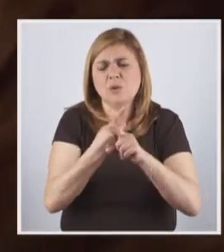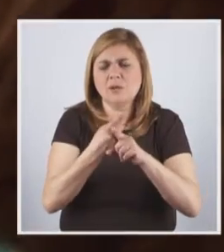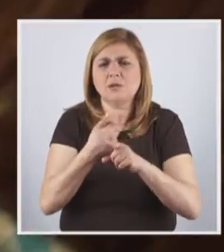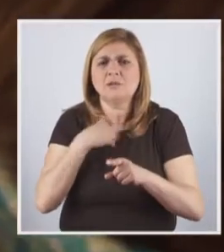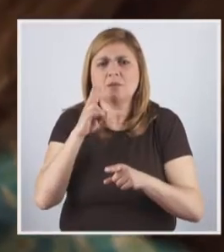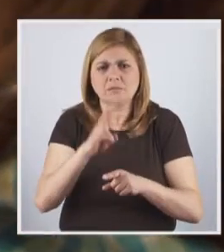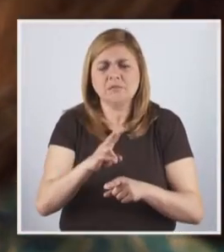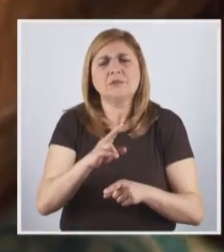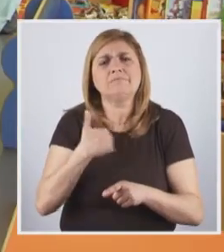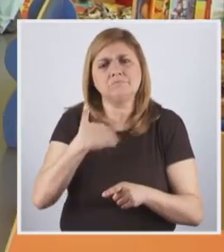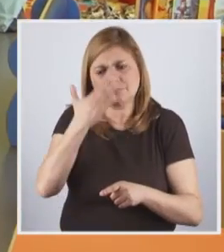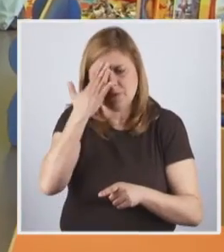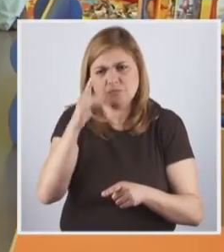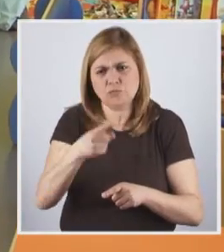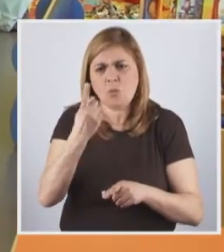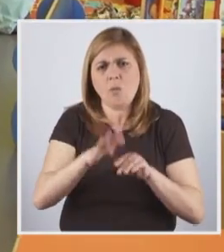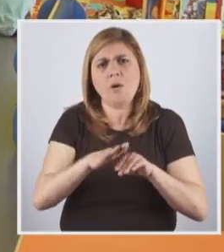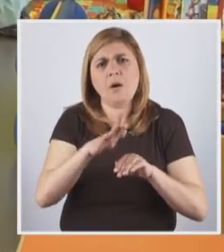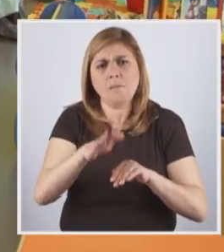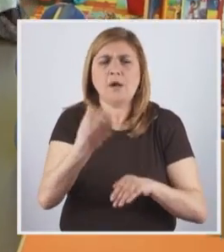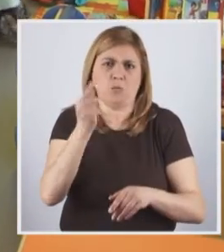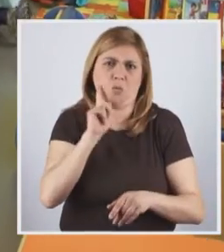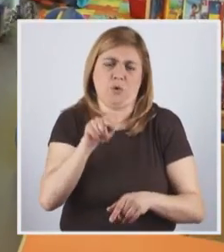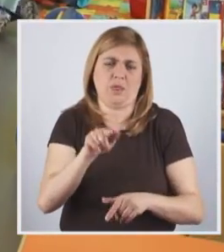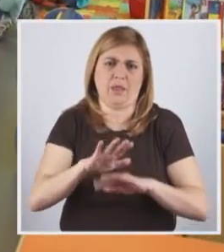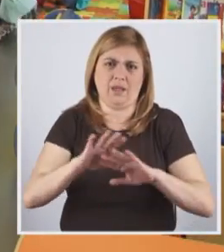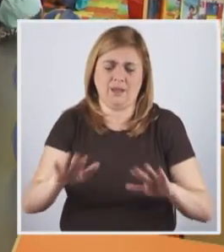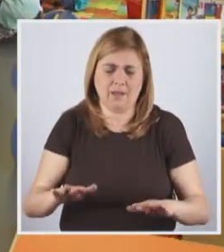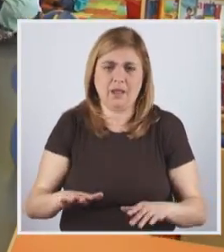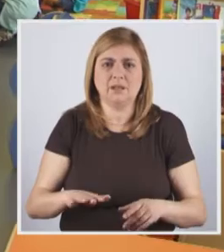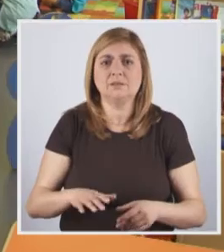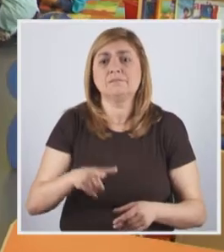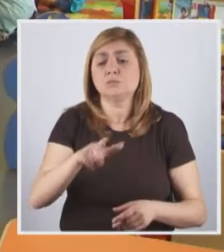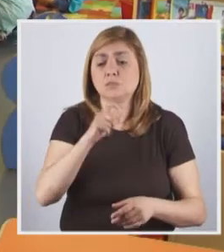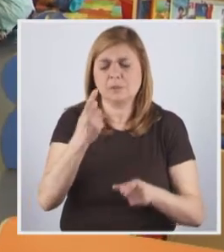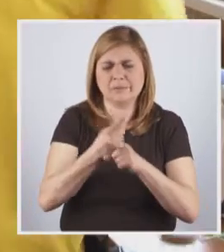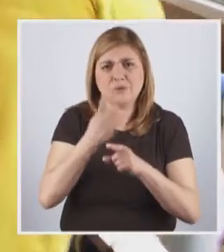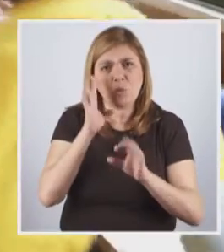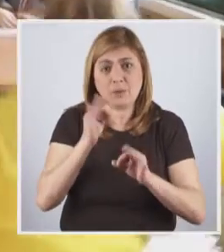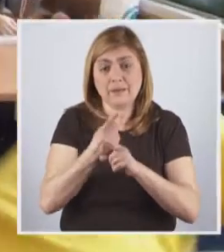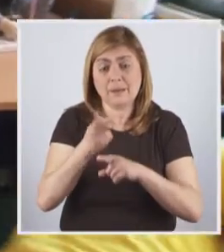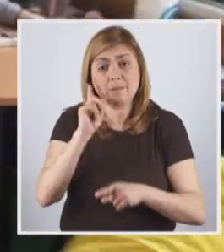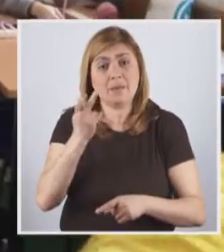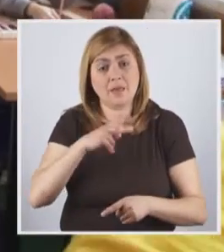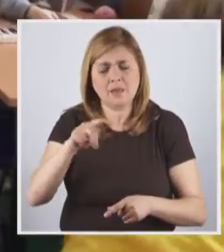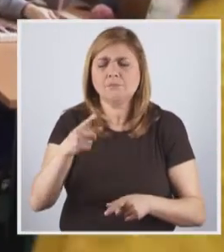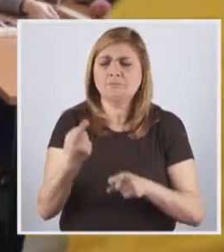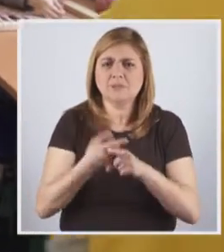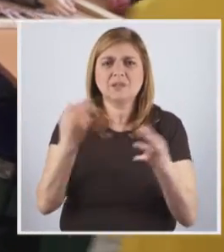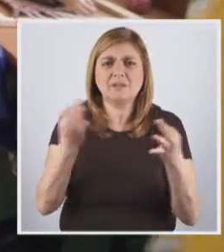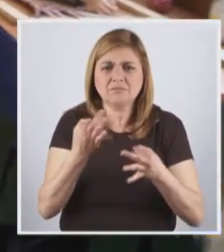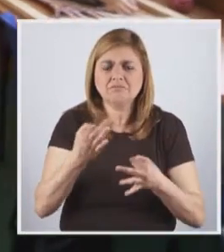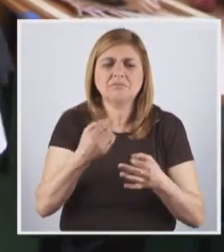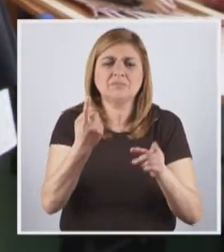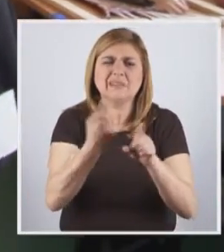deixar de reconhecer aquilo que acho que foi um passo fundamental. Cautelosa em relação a promessas, Ana Sofia Antunes está empenhada em